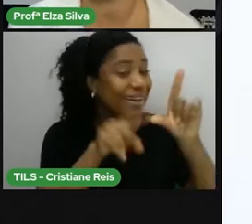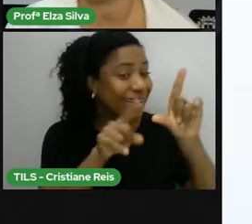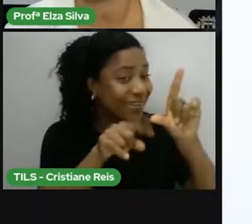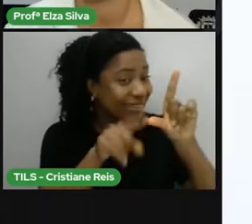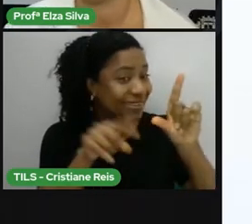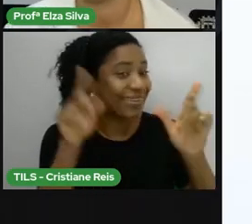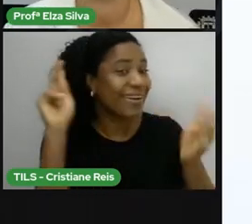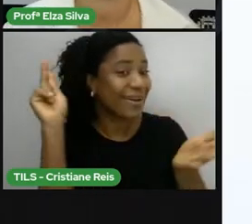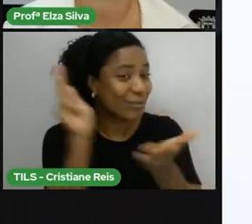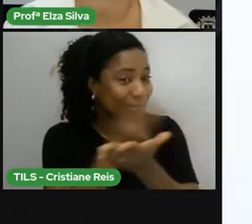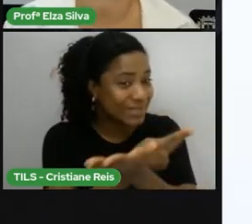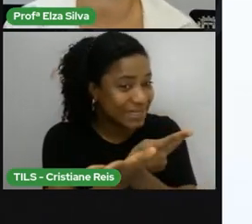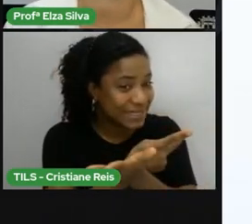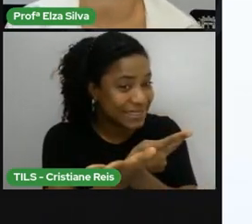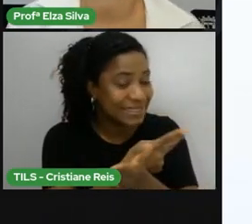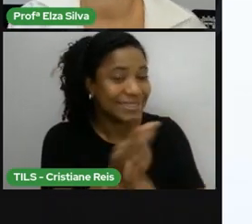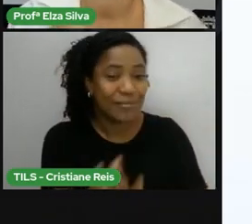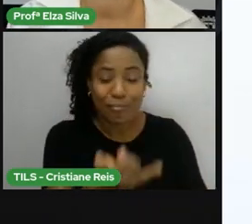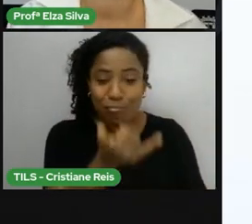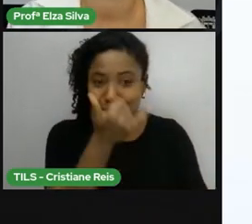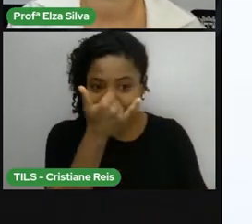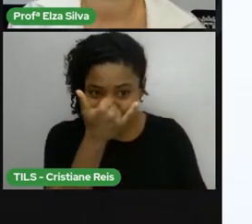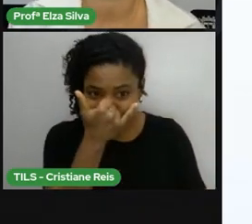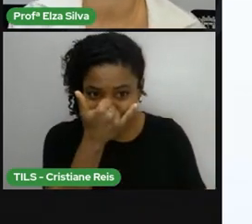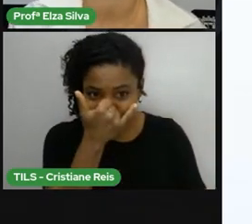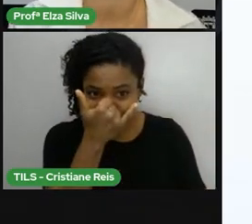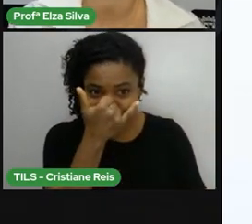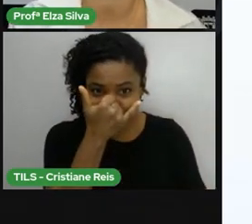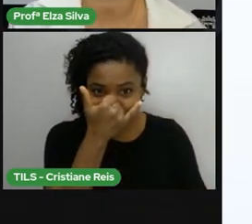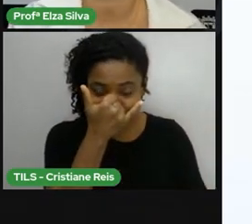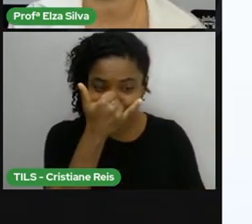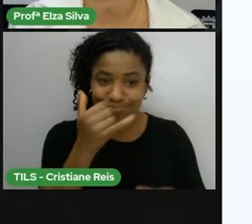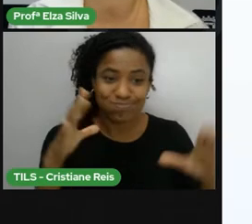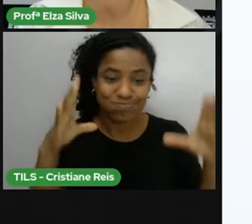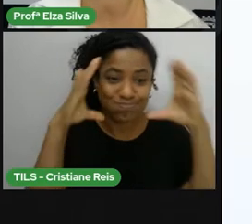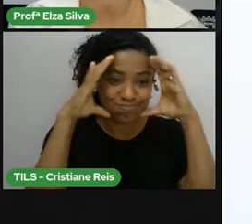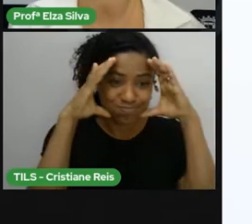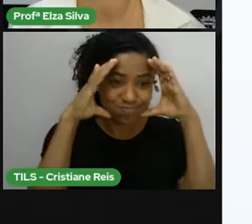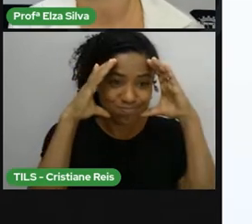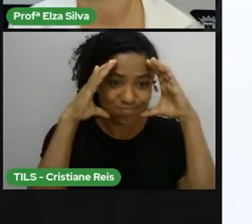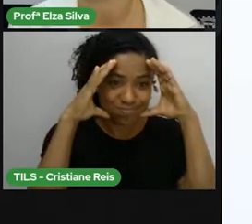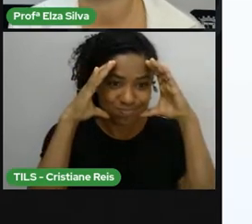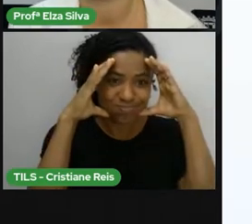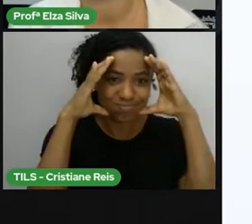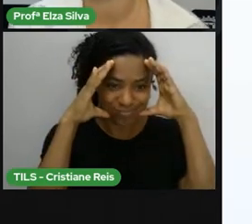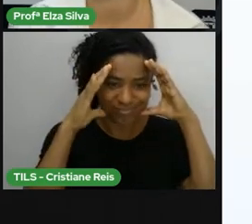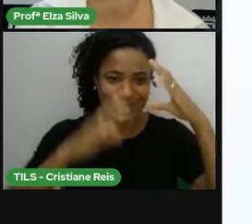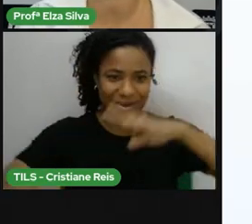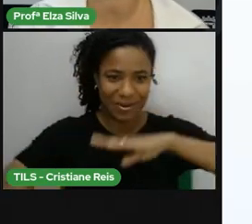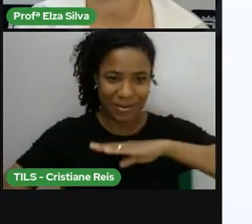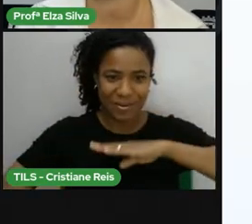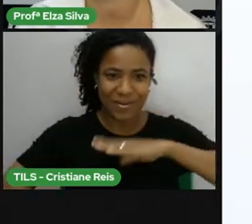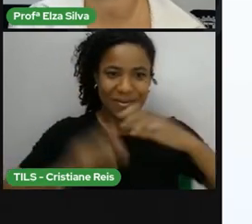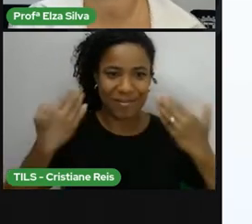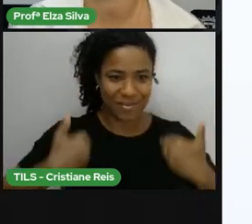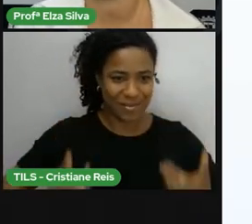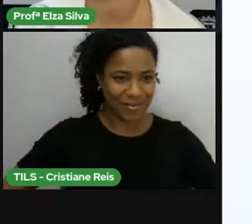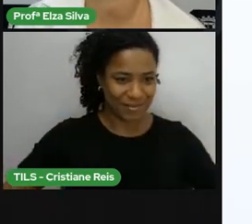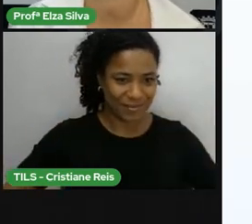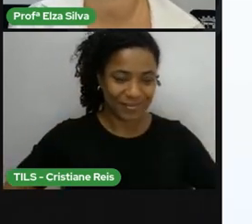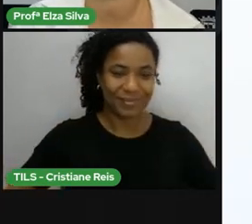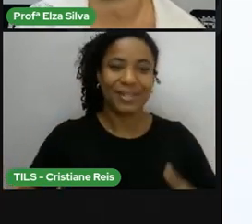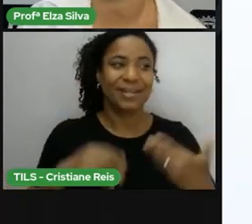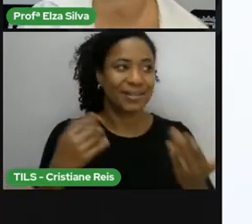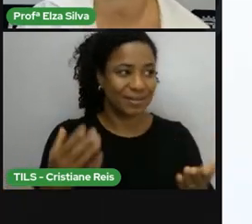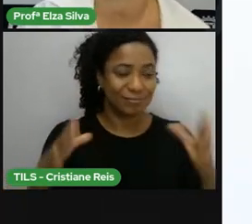acontece? Você então Vai receber Uma parte Do corpo humano Gradativamente Você vai